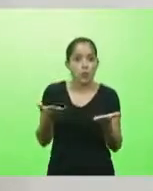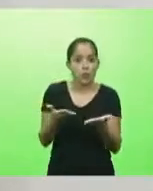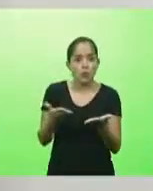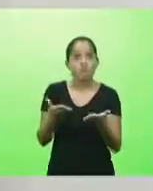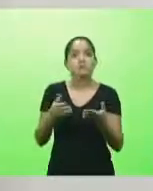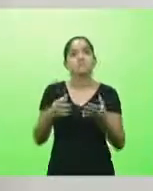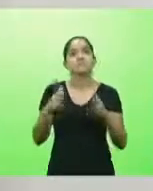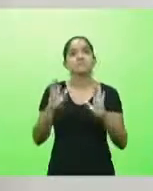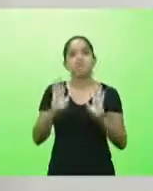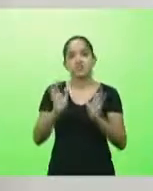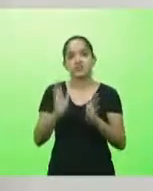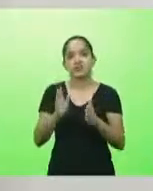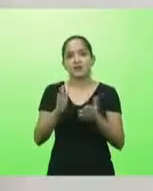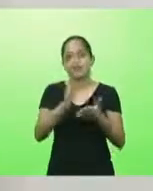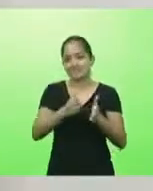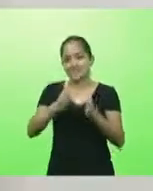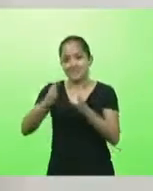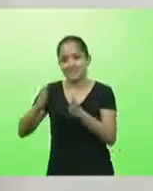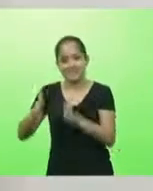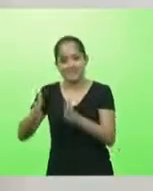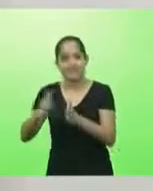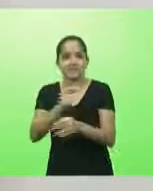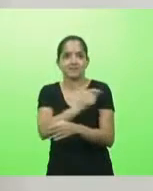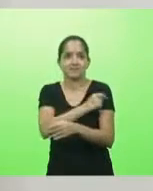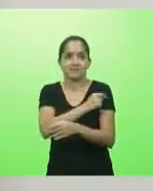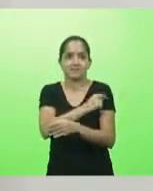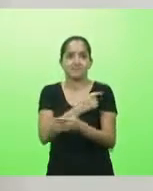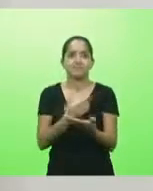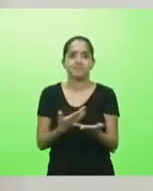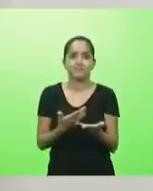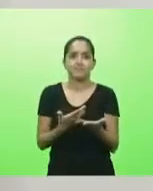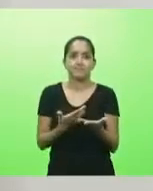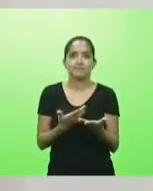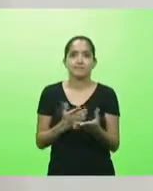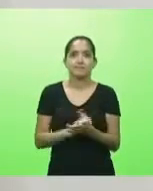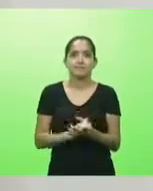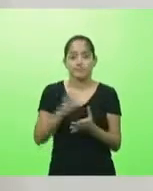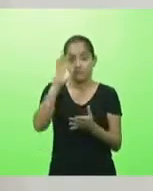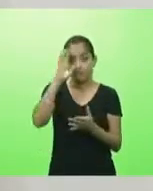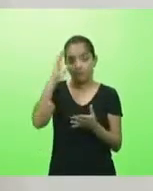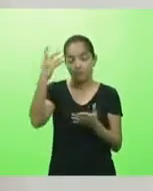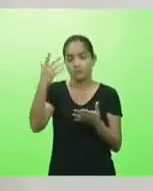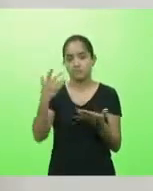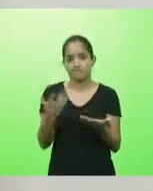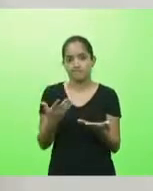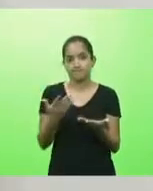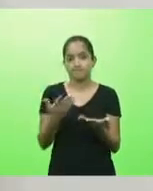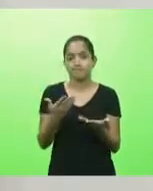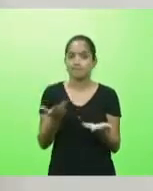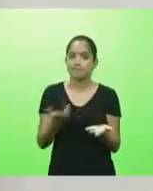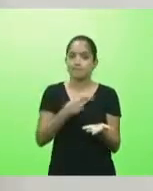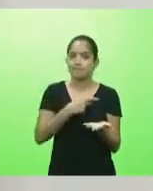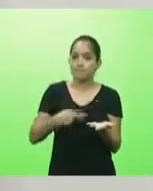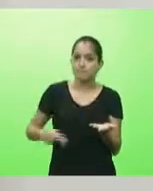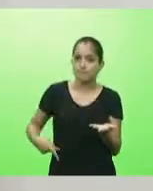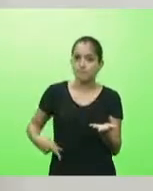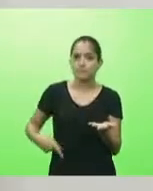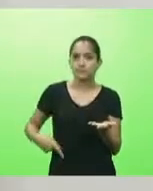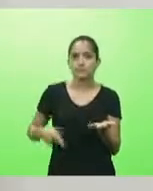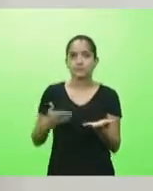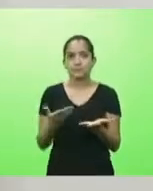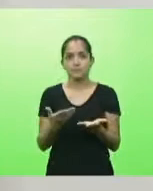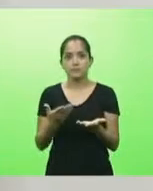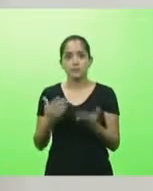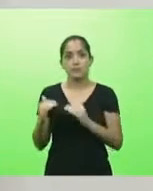lote já estaria sendo resolvido esse problema. Então, presidente da FECAM, como diria o Tio Bem, grandes